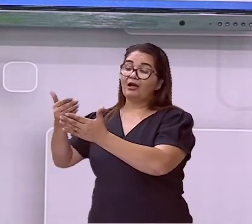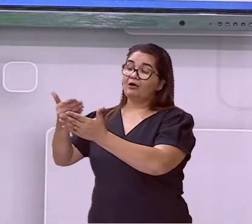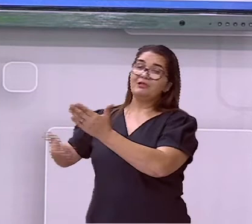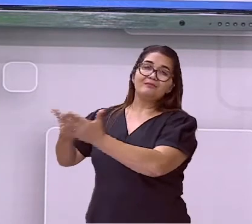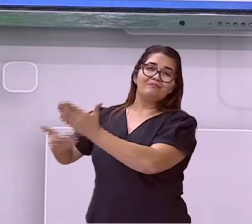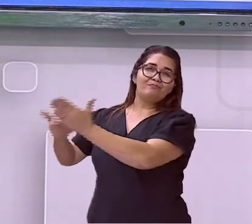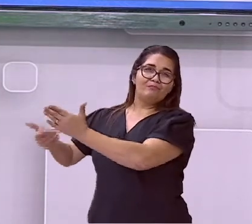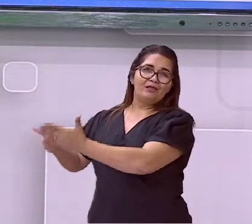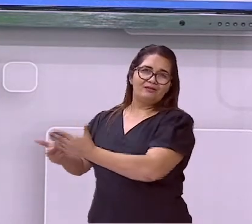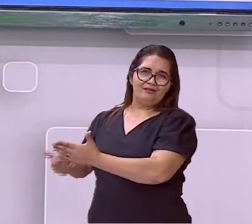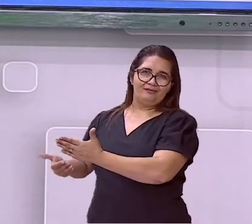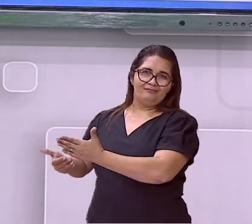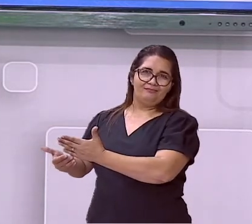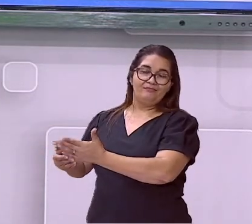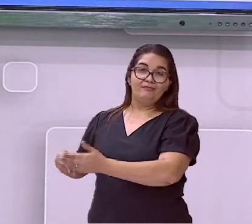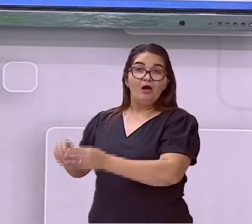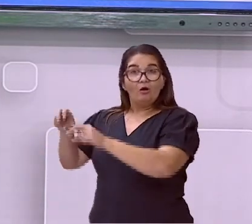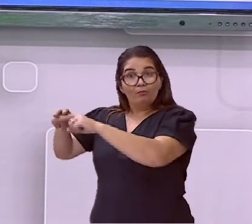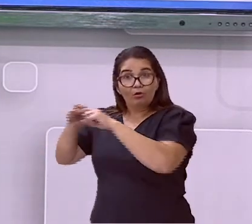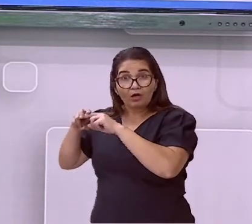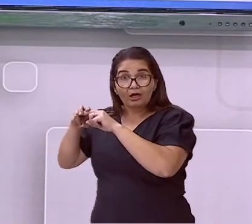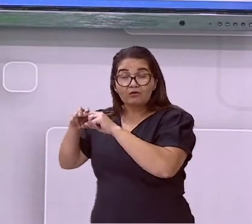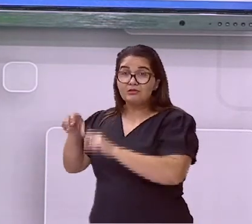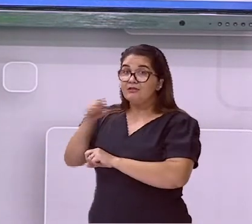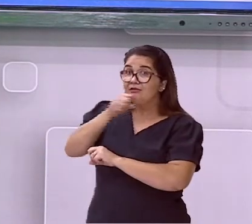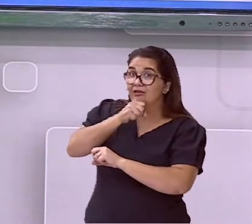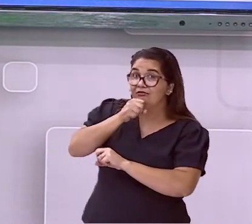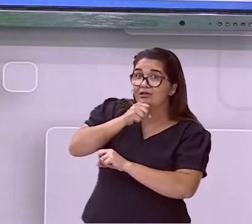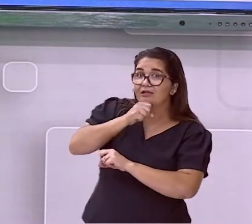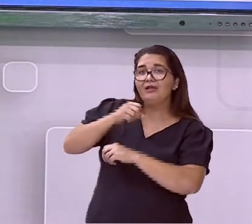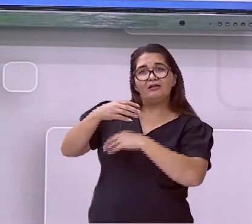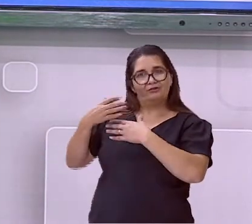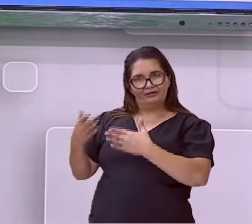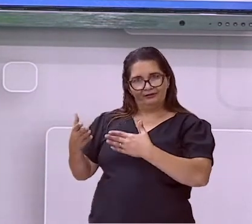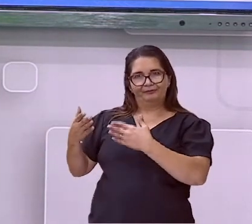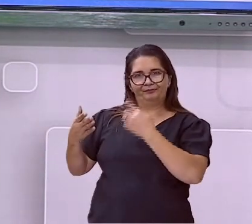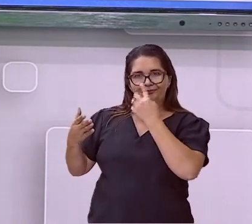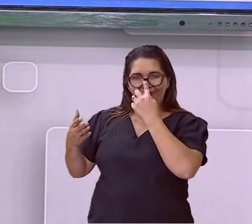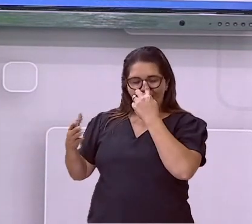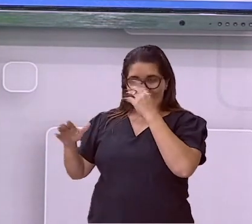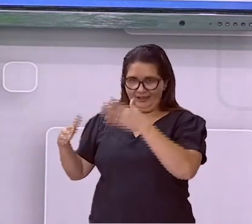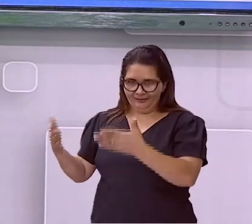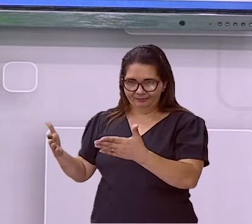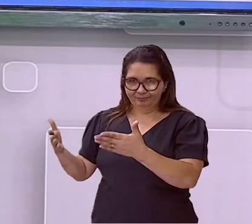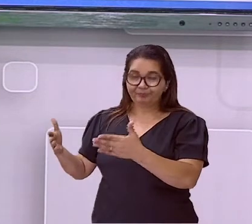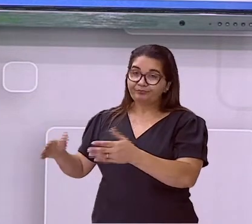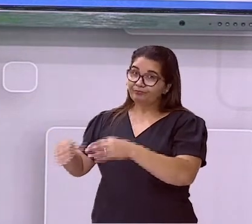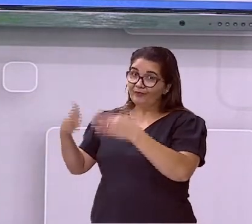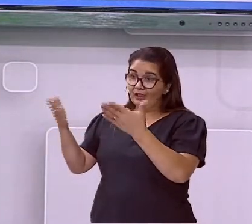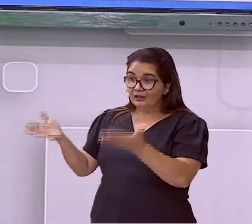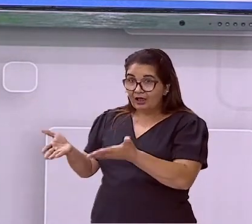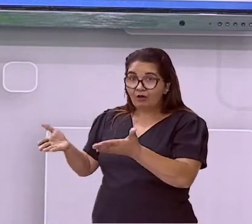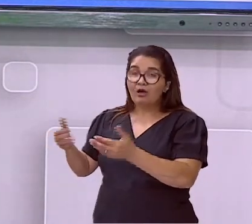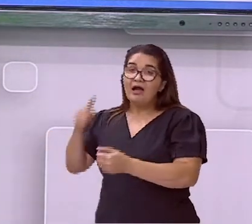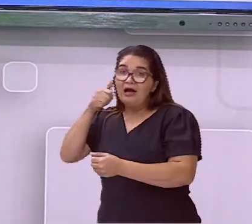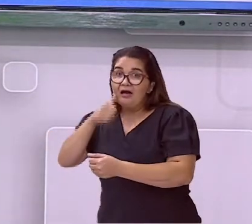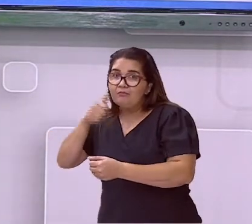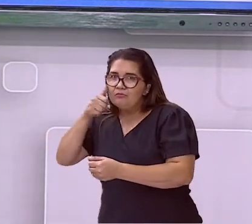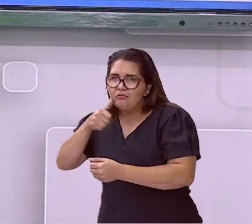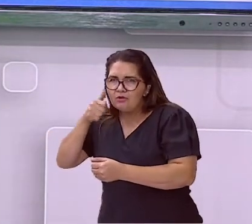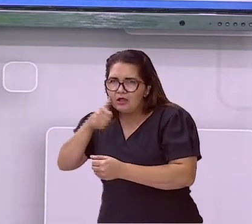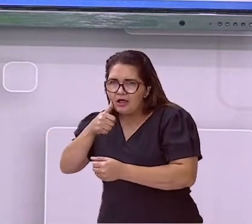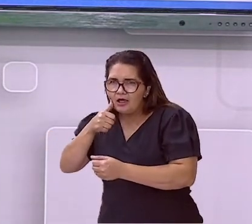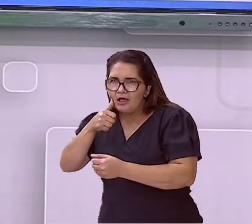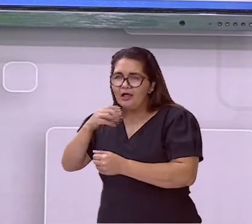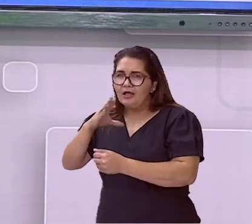Mas ela já nasce com essa quantidade de folículo pronto para amadurecer só nesse